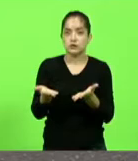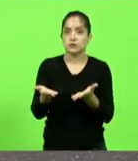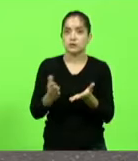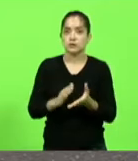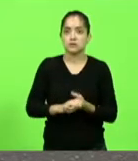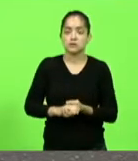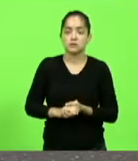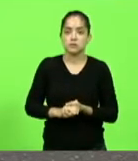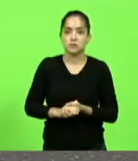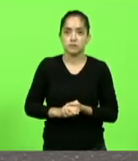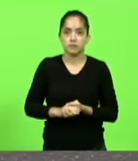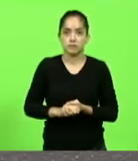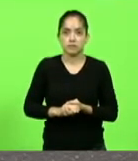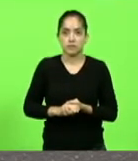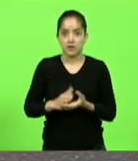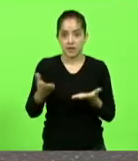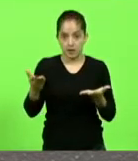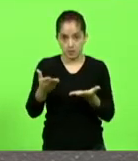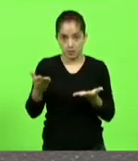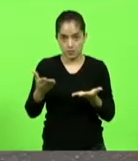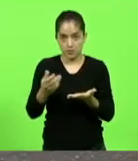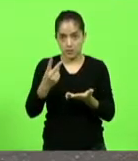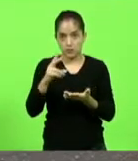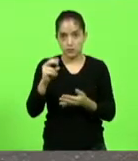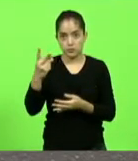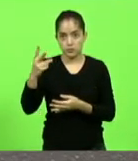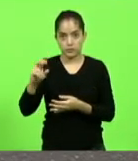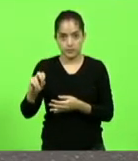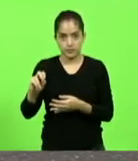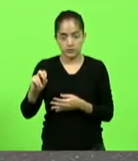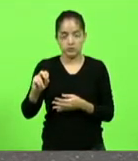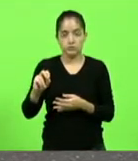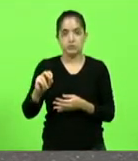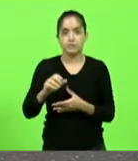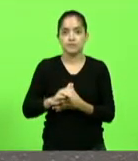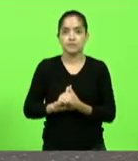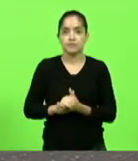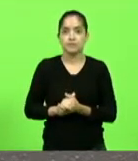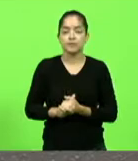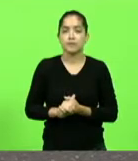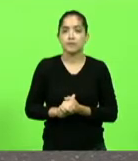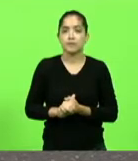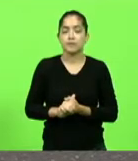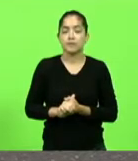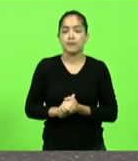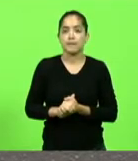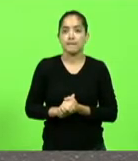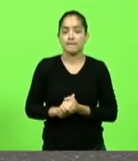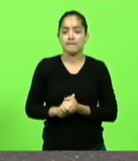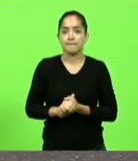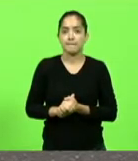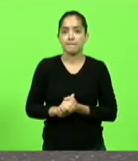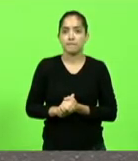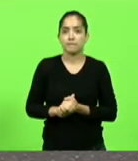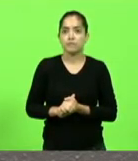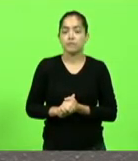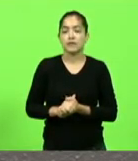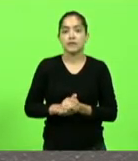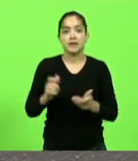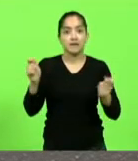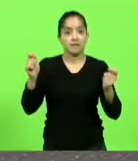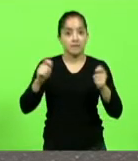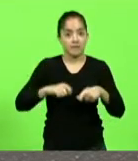este ano que vão permitir